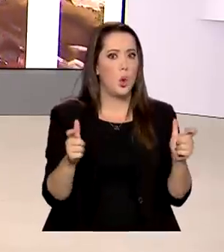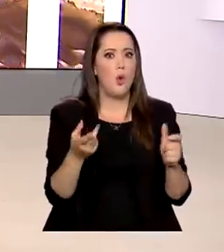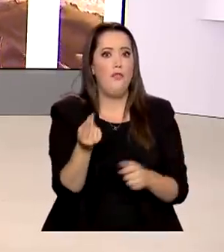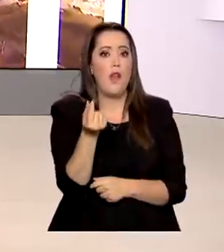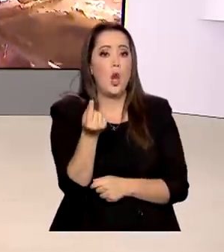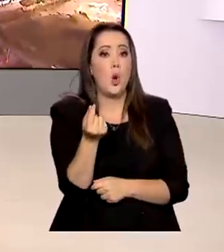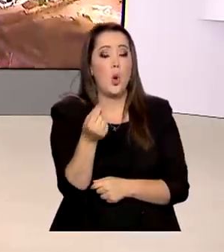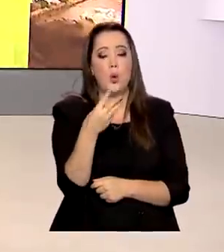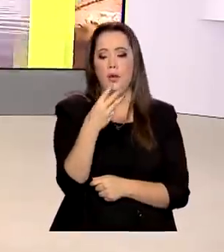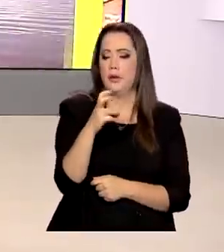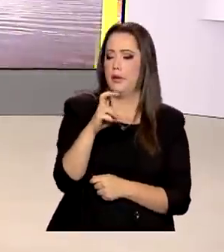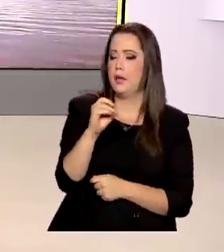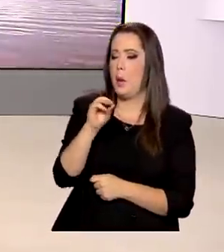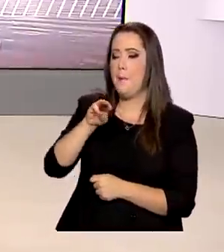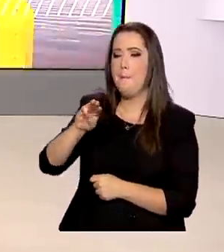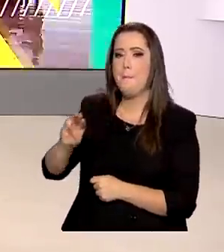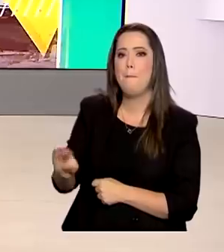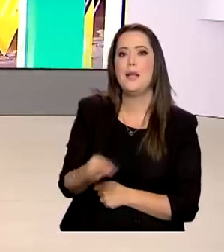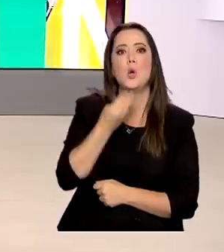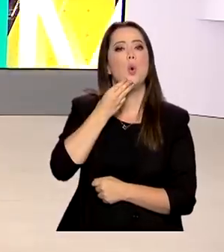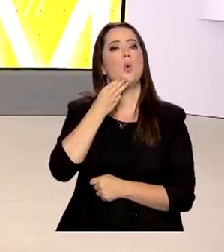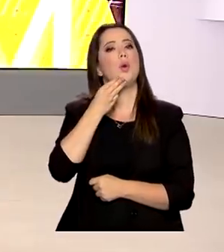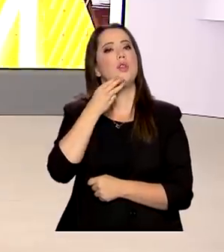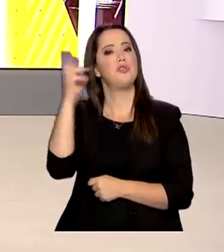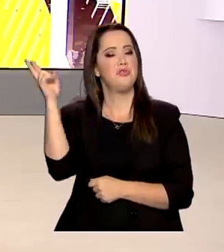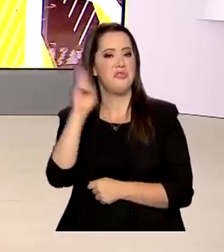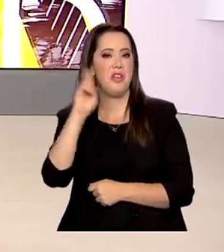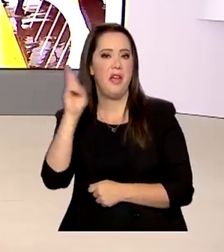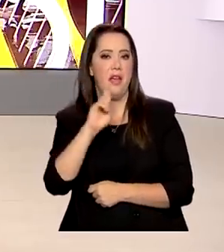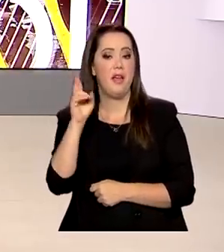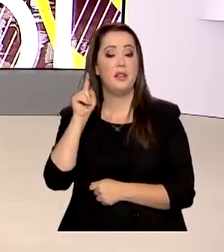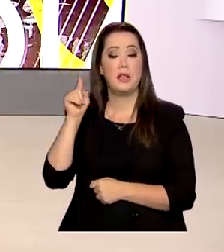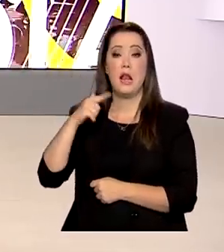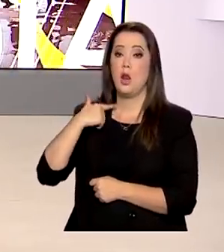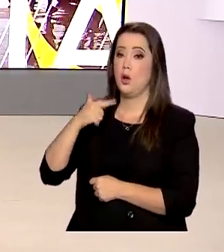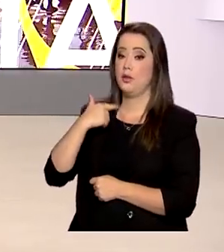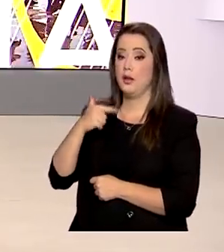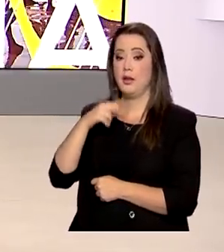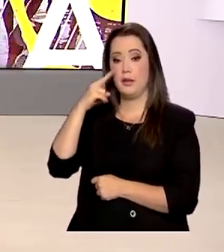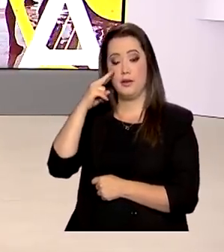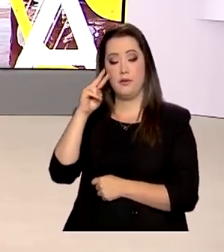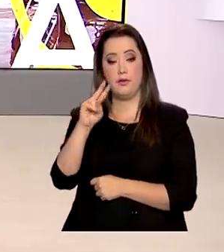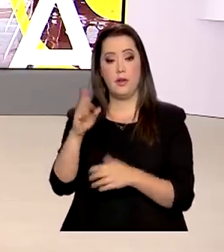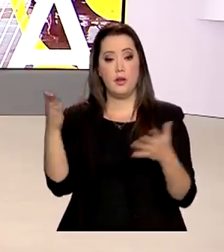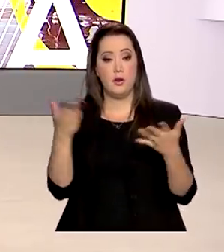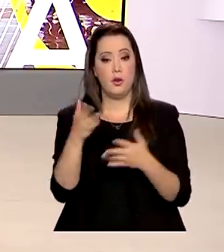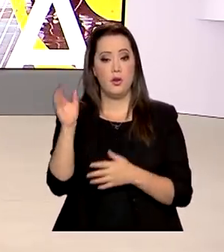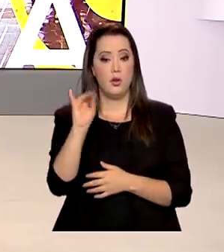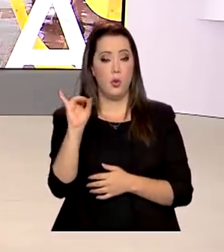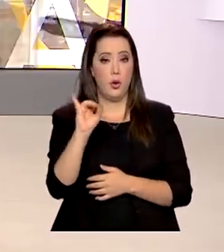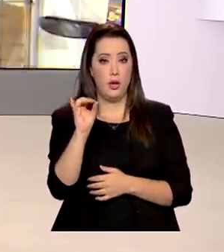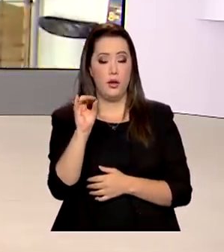vivo falar com a repórter Ana Luíza Prazer, que está em uma lotérica aqui em Brasília. Bom dia para você, Ana.